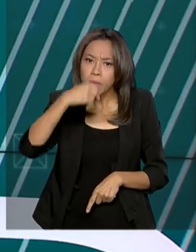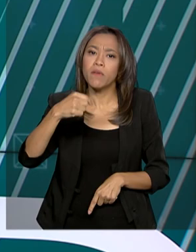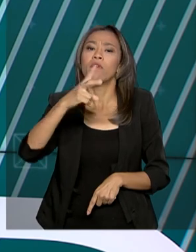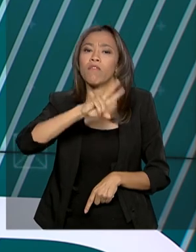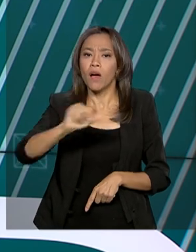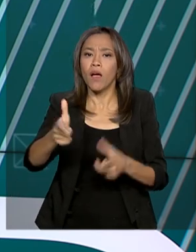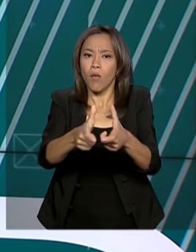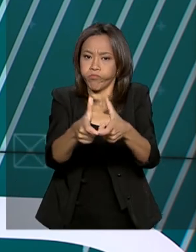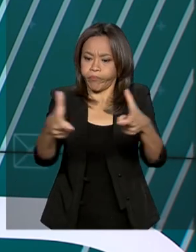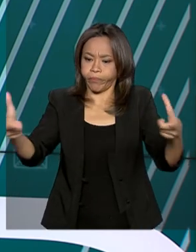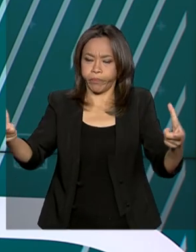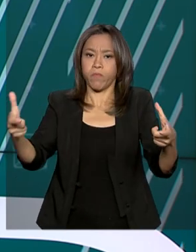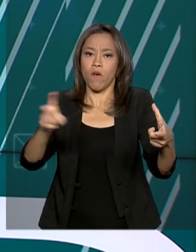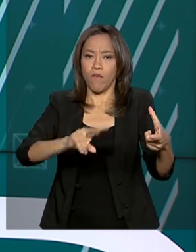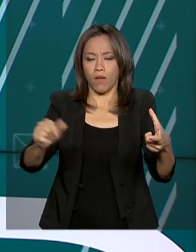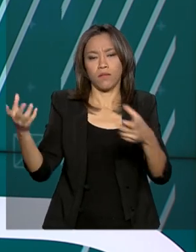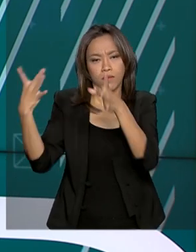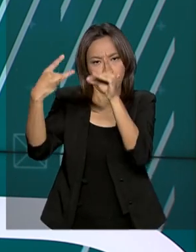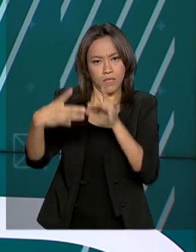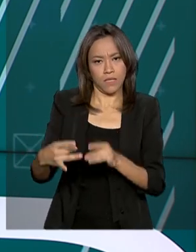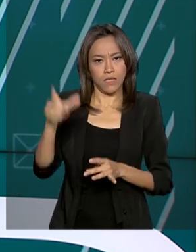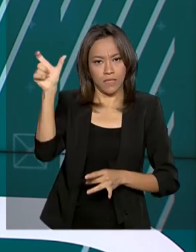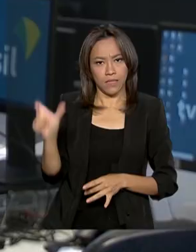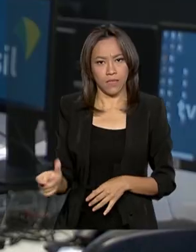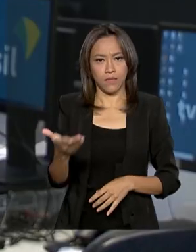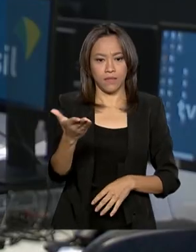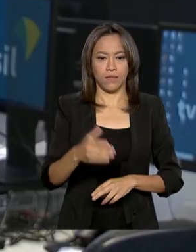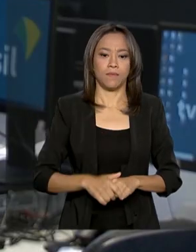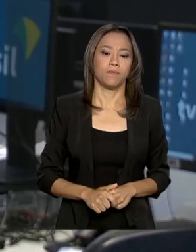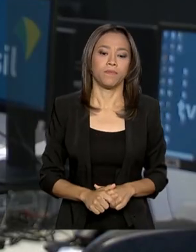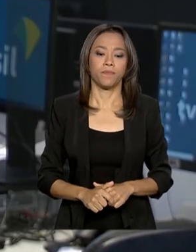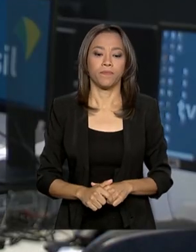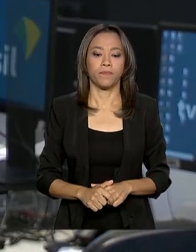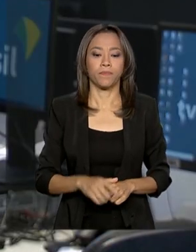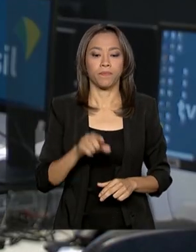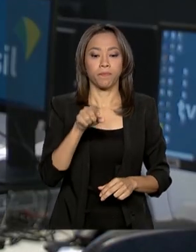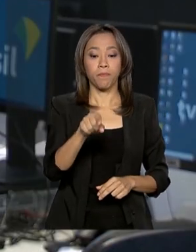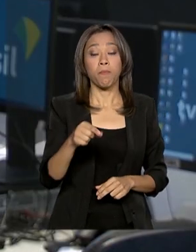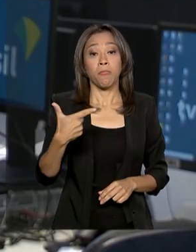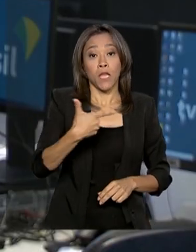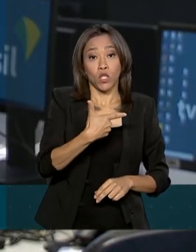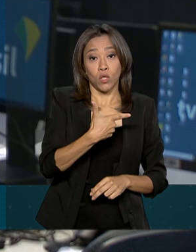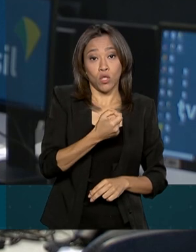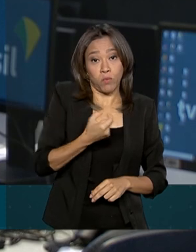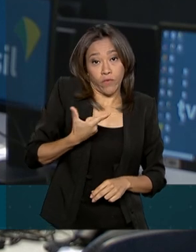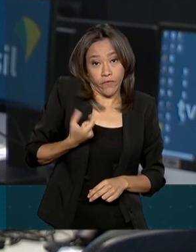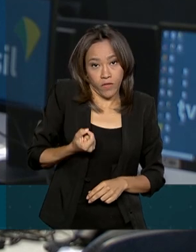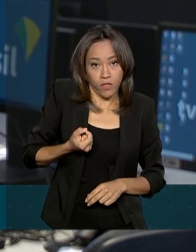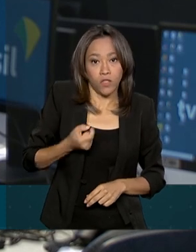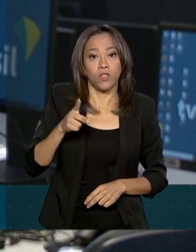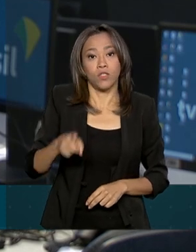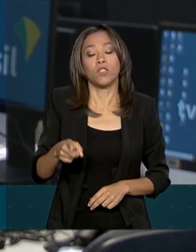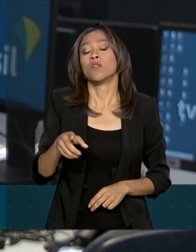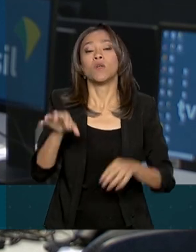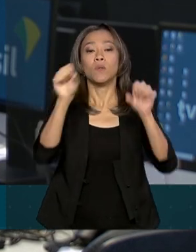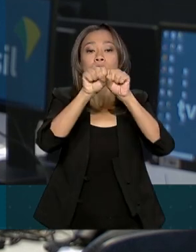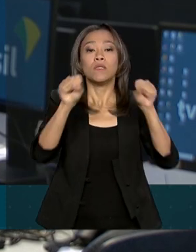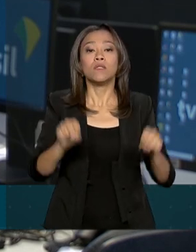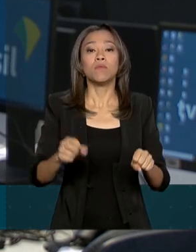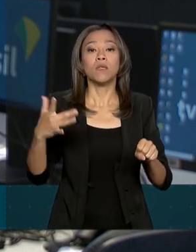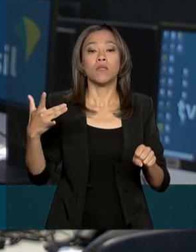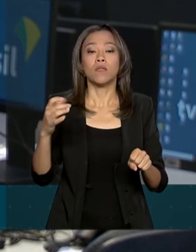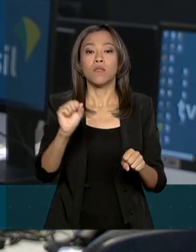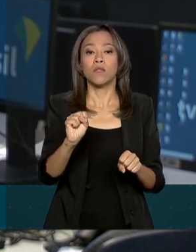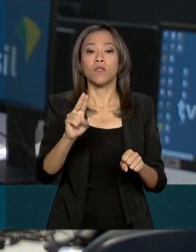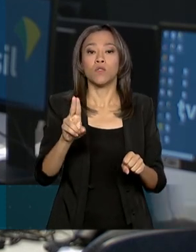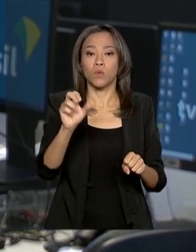A repórter Raquel Sets tem os detalhes. A partir de 2020, o Sistema Único de Saúde vai passar